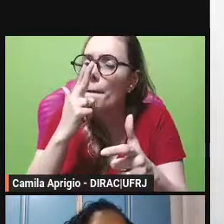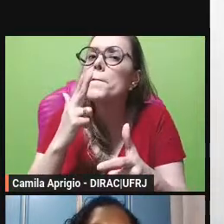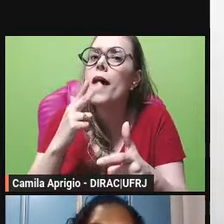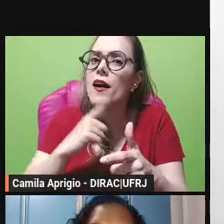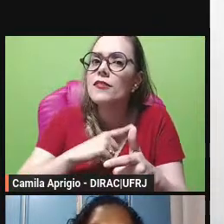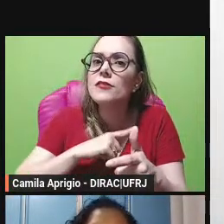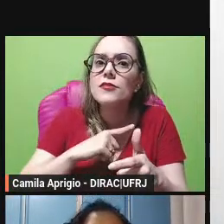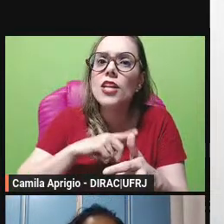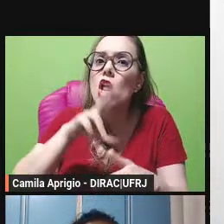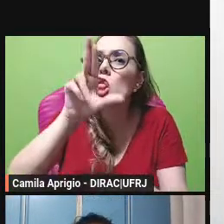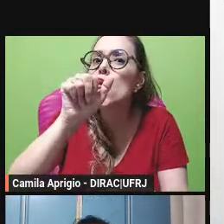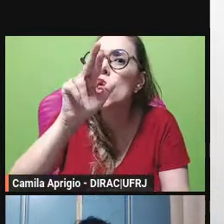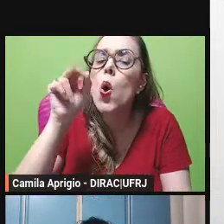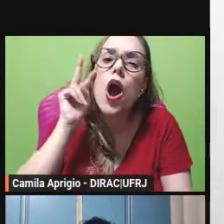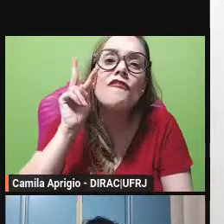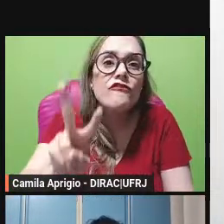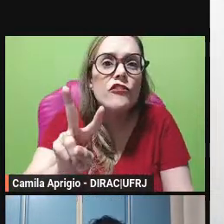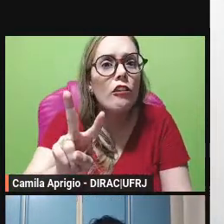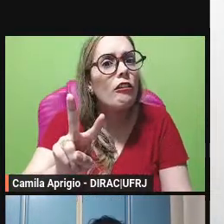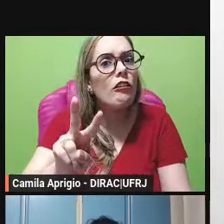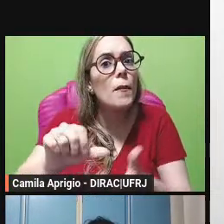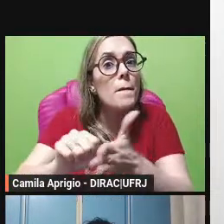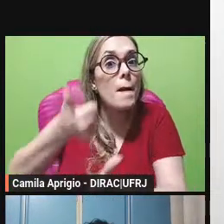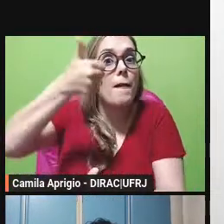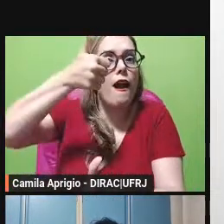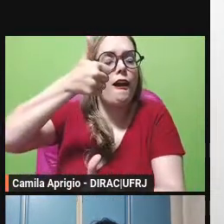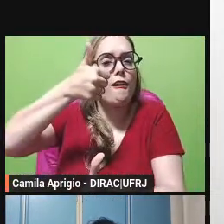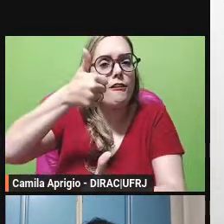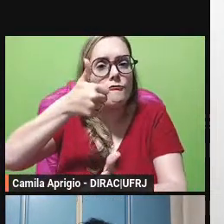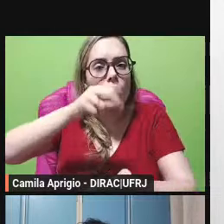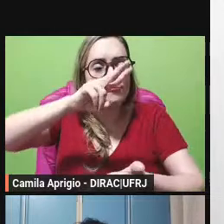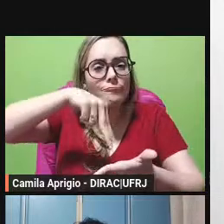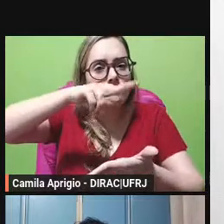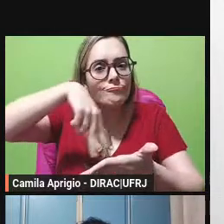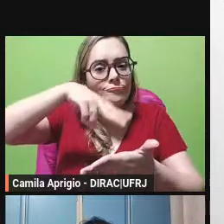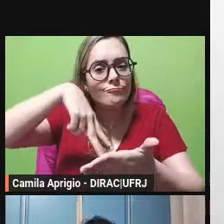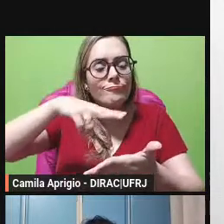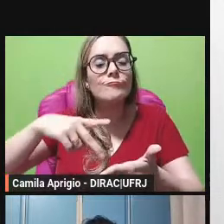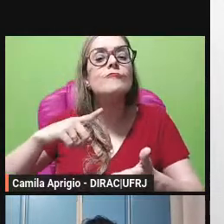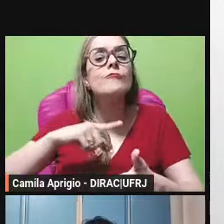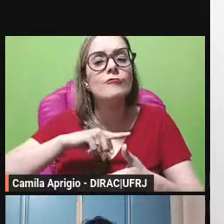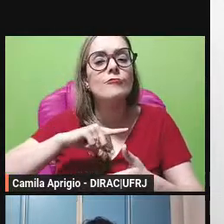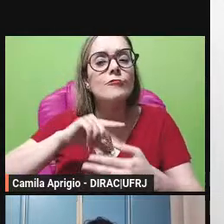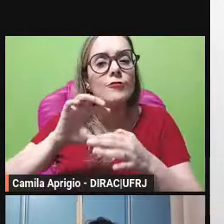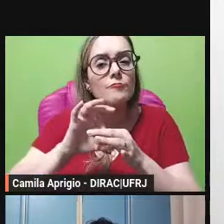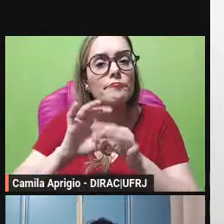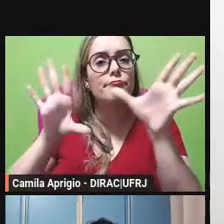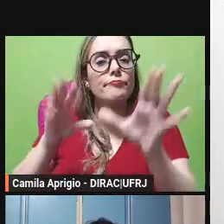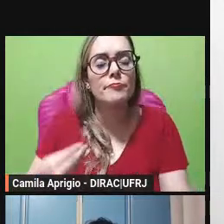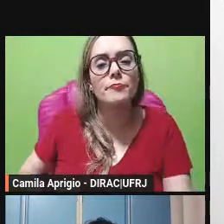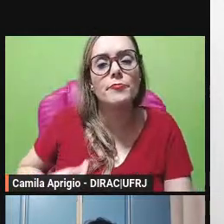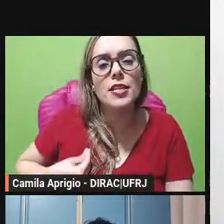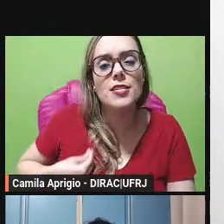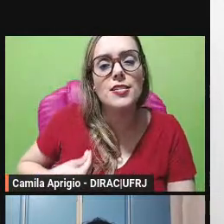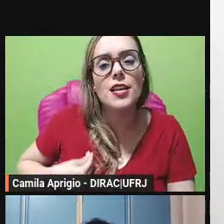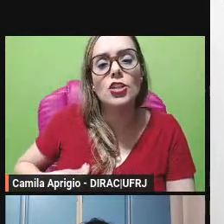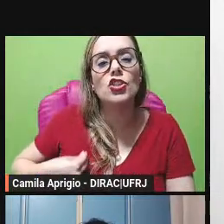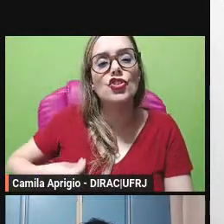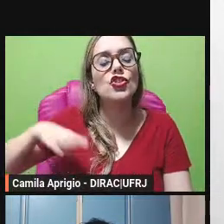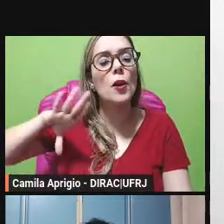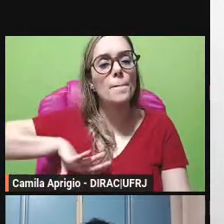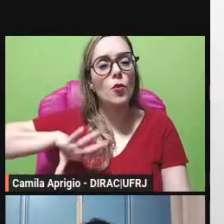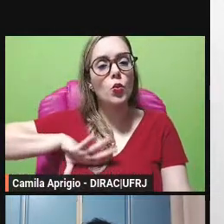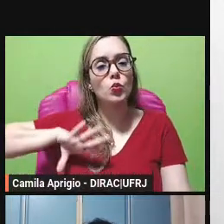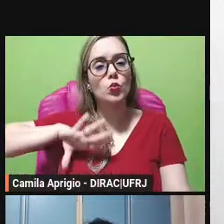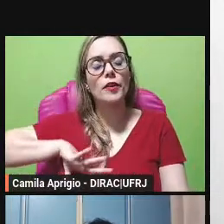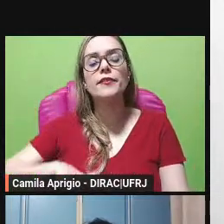edição elas estão disponíveis para o público em português seguindo no próximo